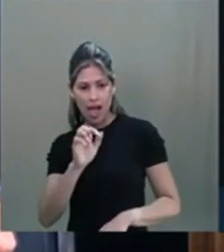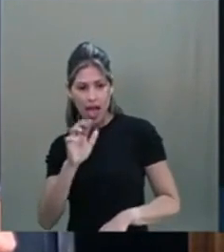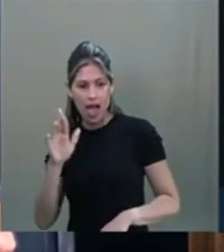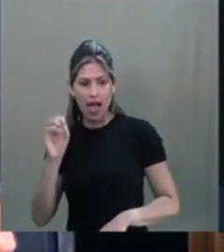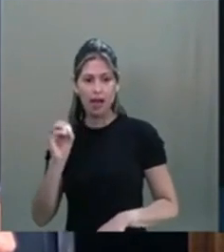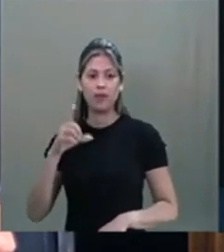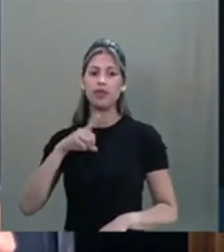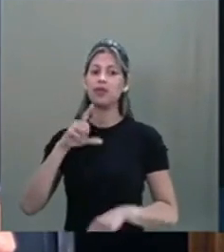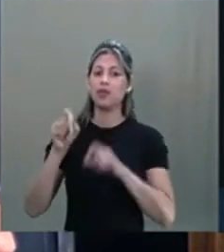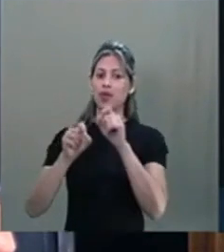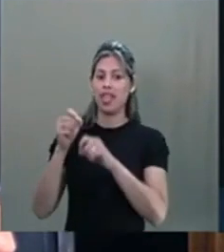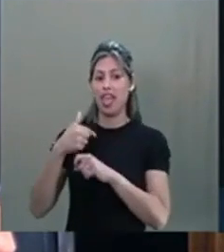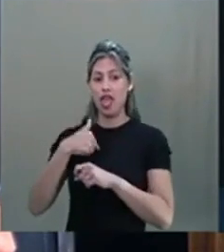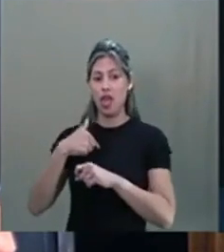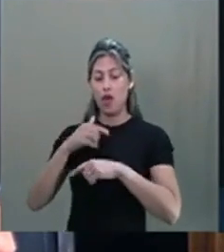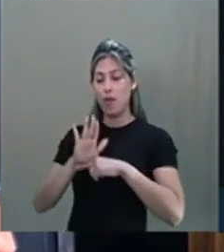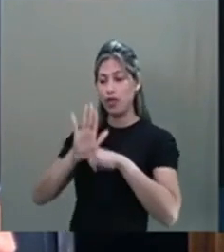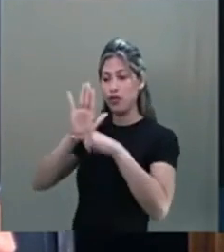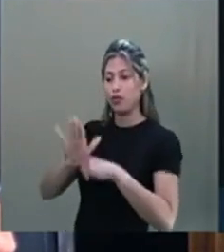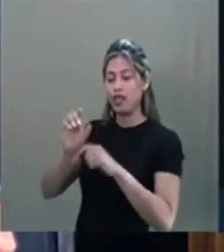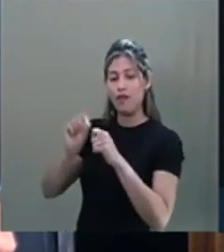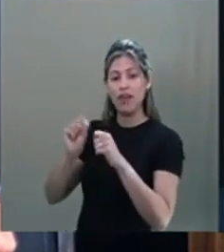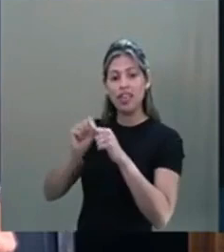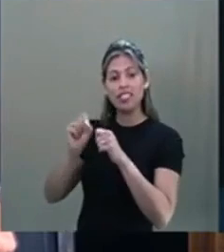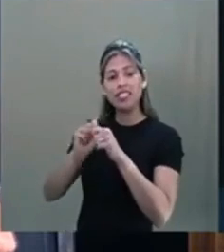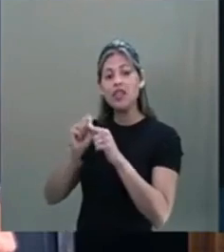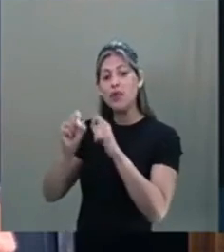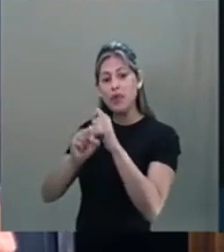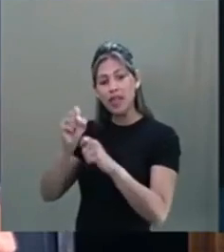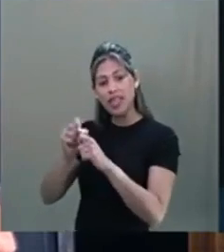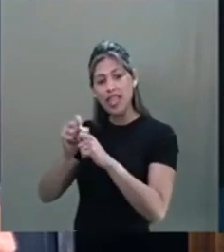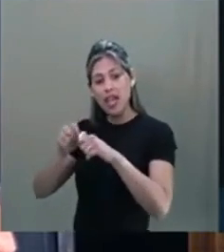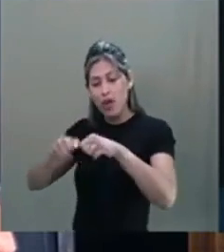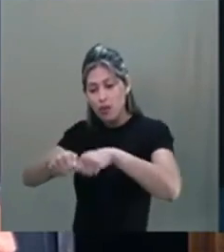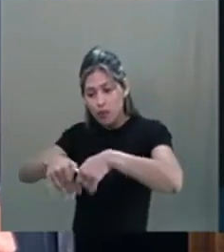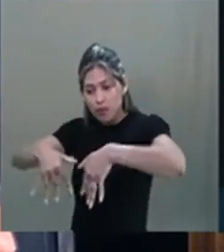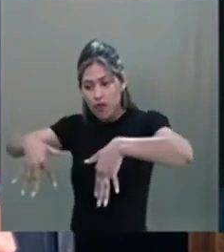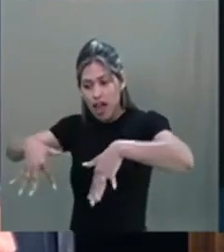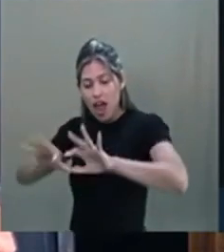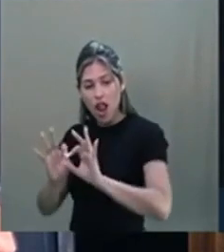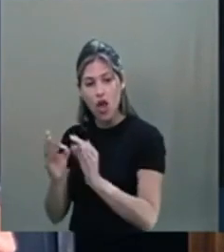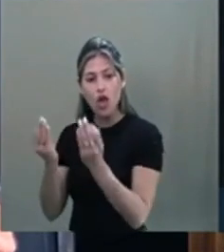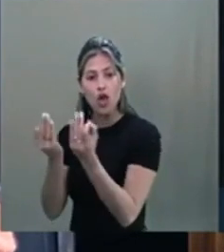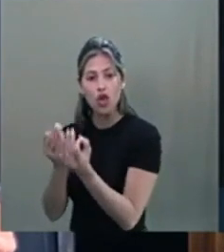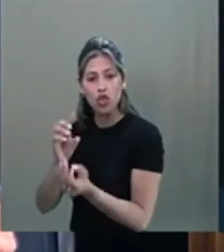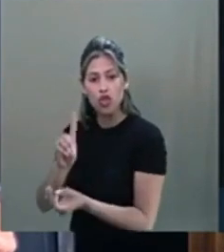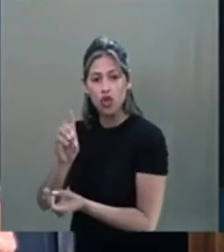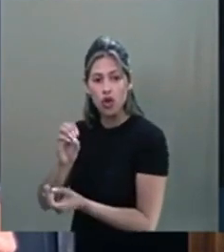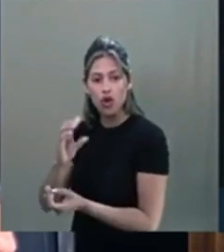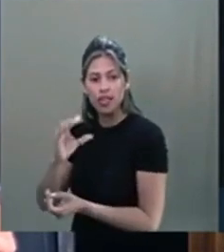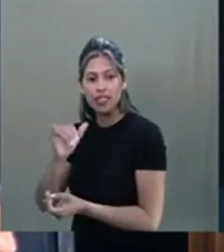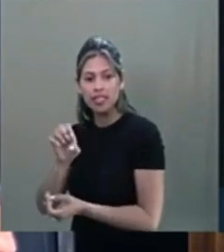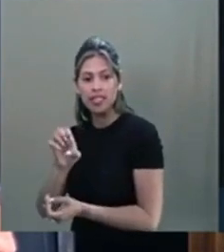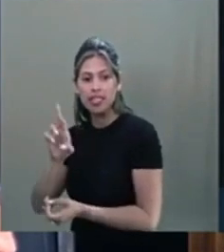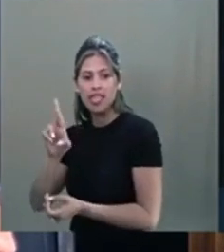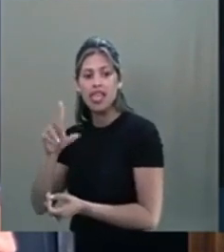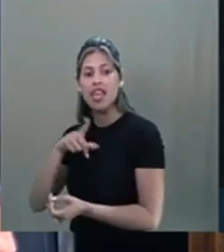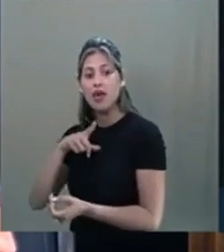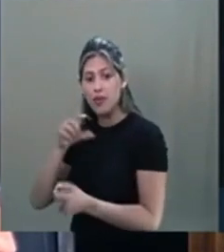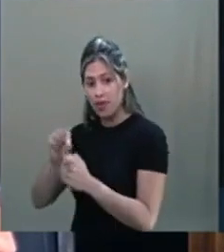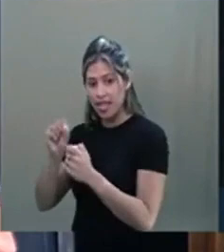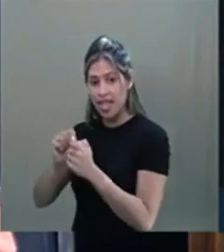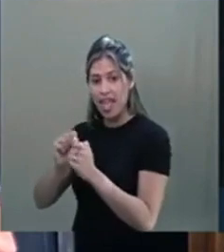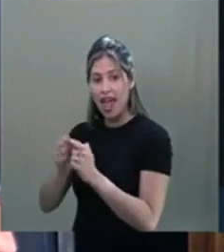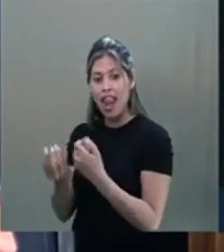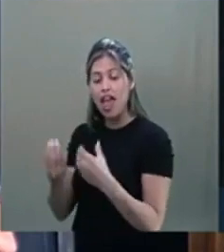ajudei a fazer o dossiê para que a Constelação Familiar entrasse no sistema de saúde, né, no SUS, e foi uma luta